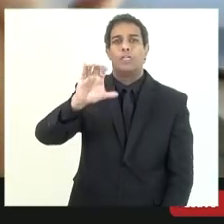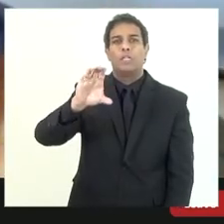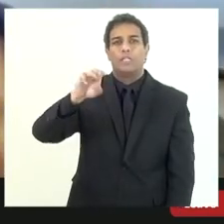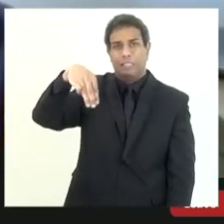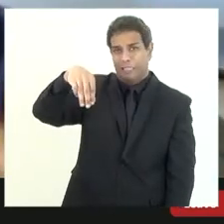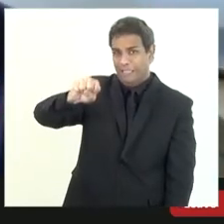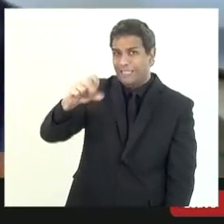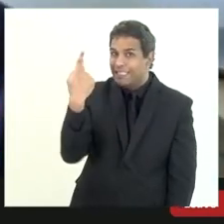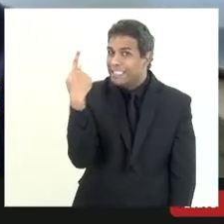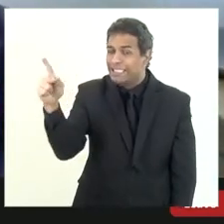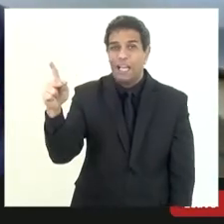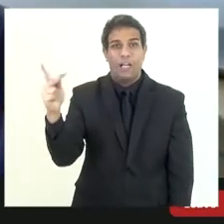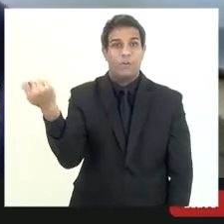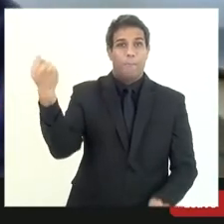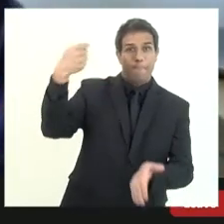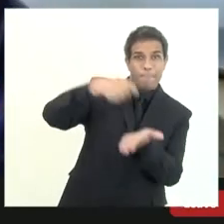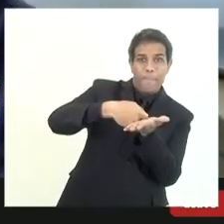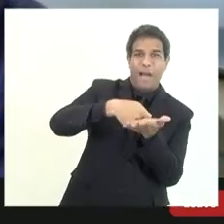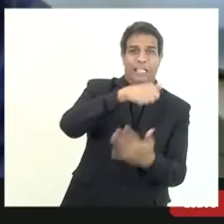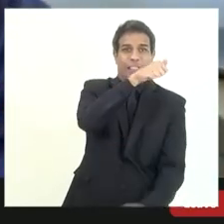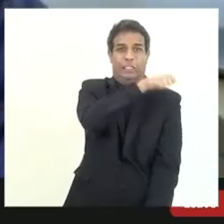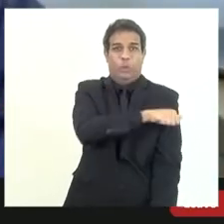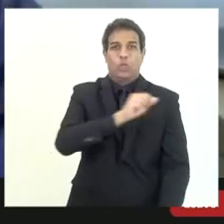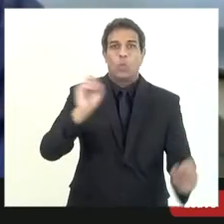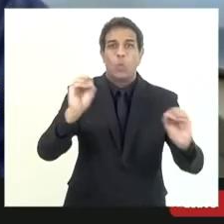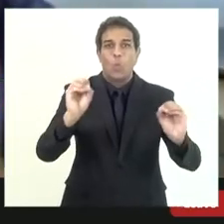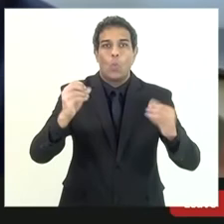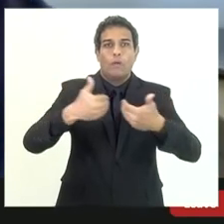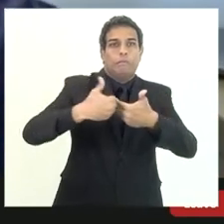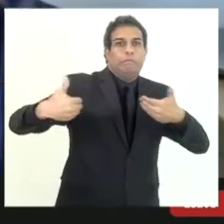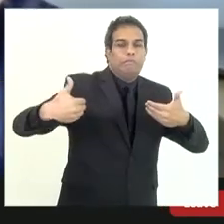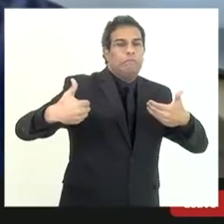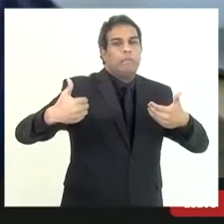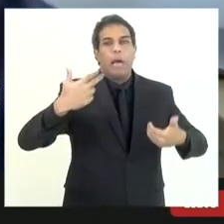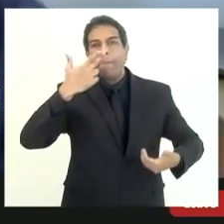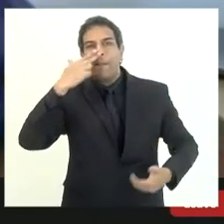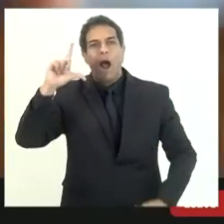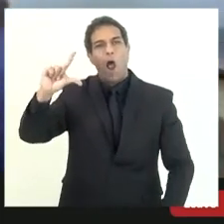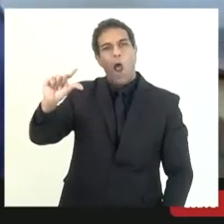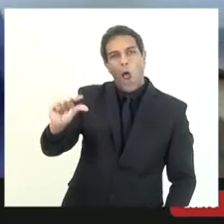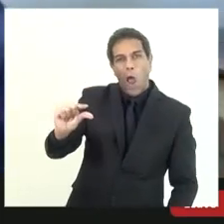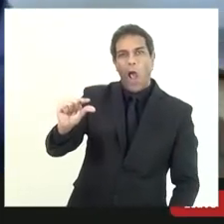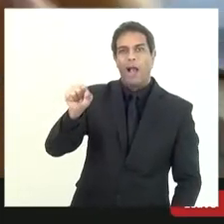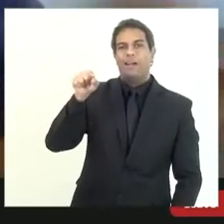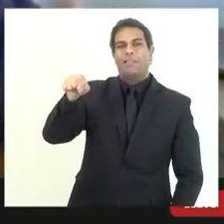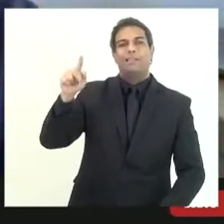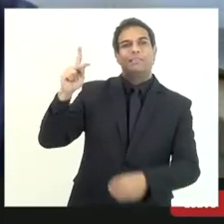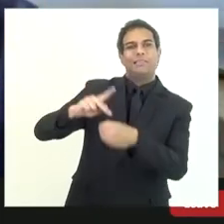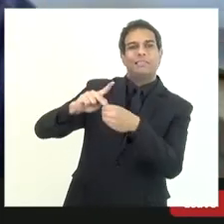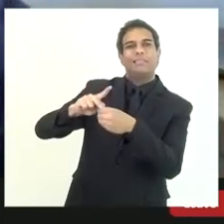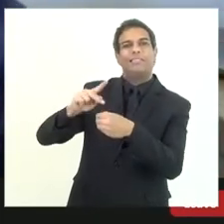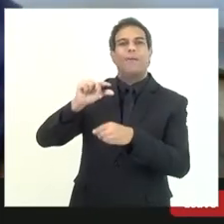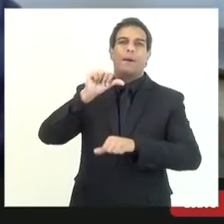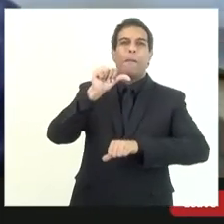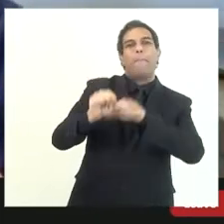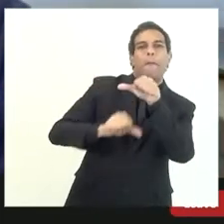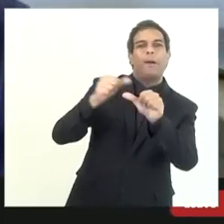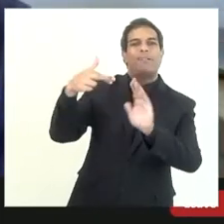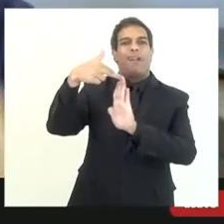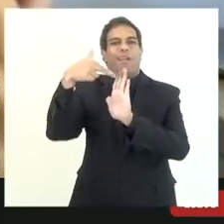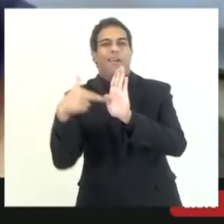bilhões de reais pode ter sido agora pode ser um pouquinho menos pode ser um pouquinho mais porque eu pego refina etc